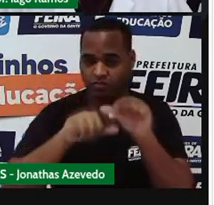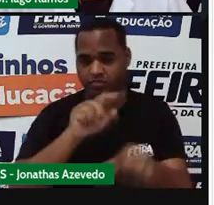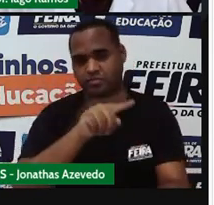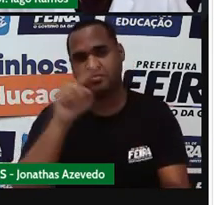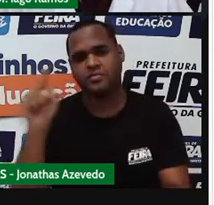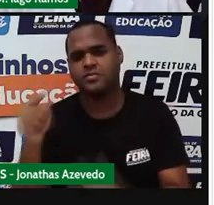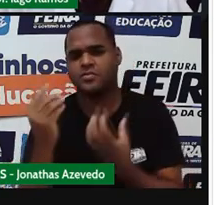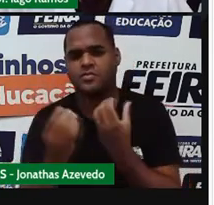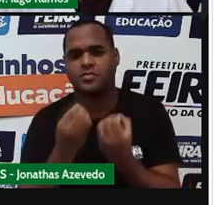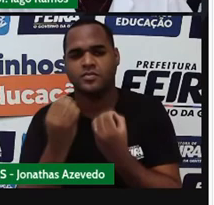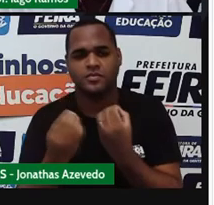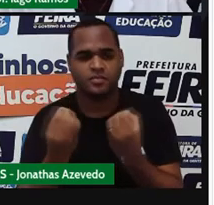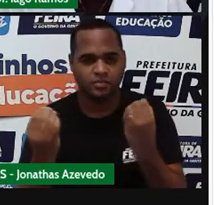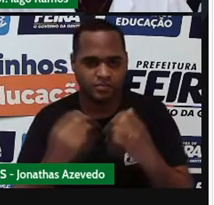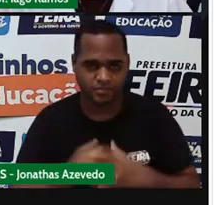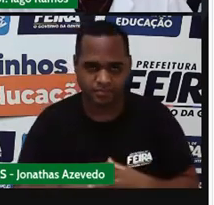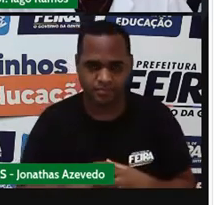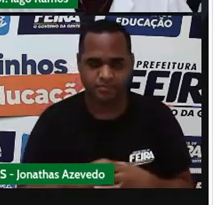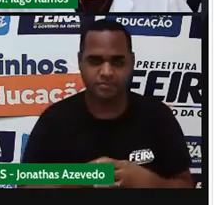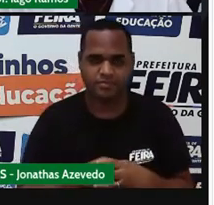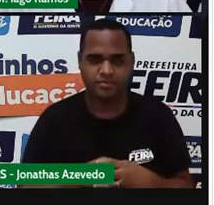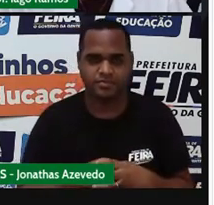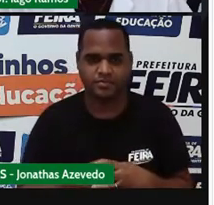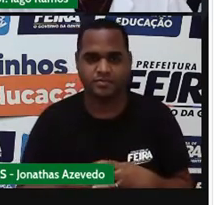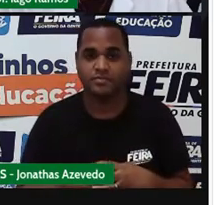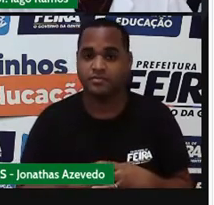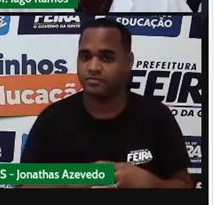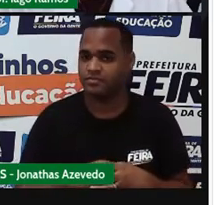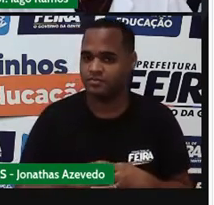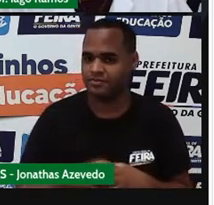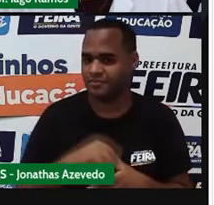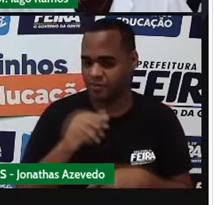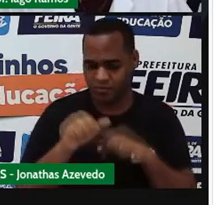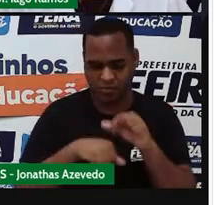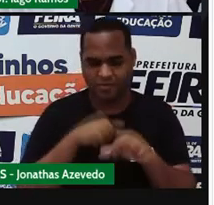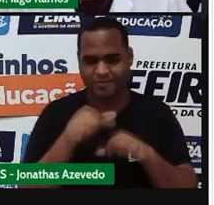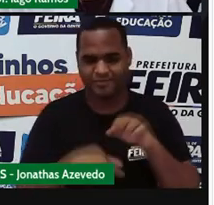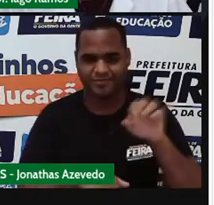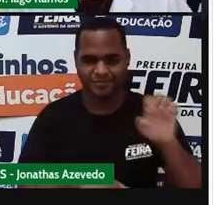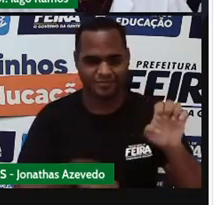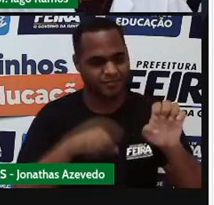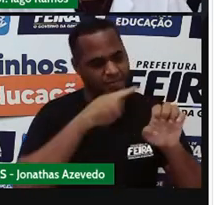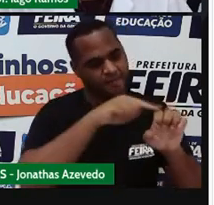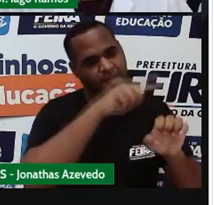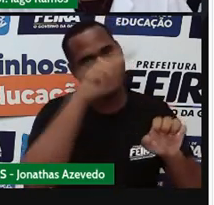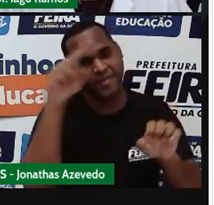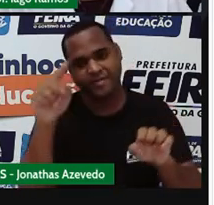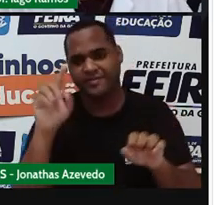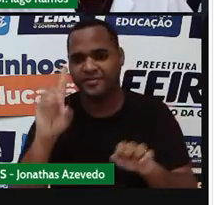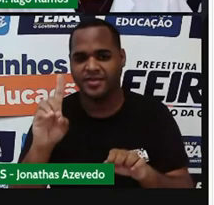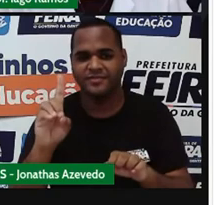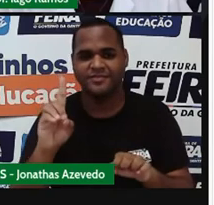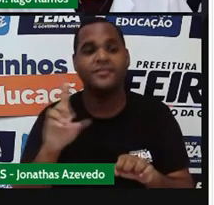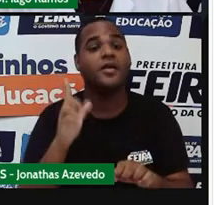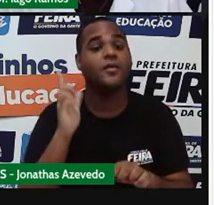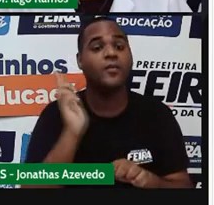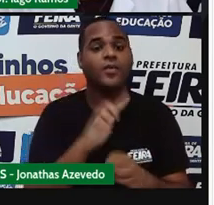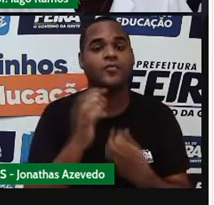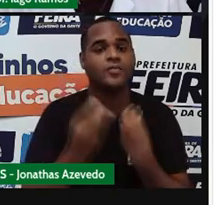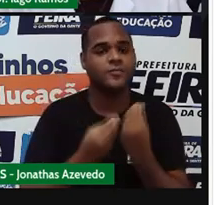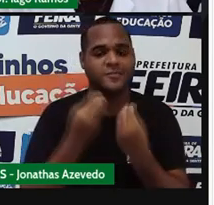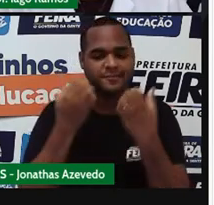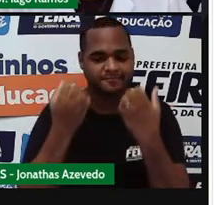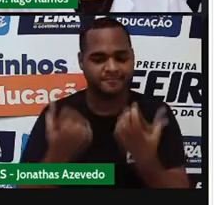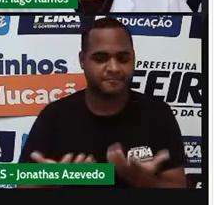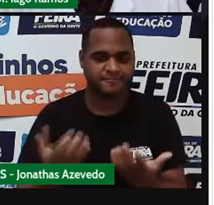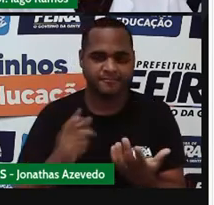Certo? Se eu tiro do lado esquerdo e jogo lá para o lado direito esse pezinho de 5 quilos vai juntar